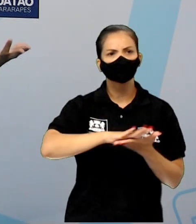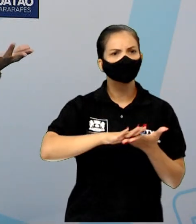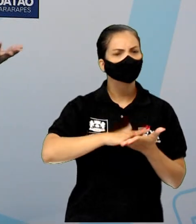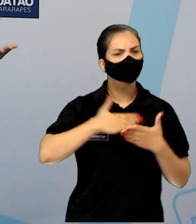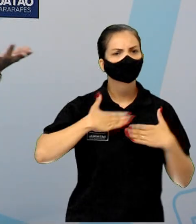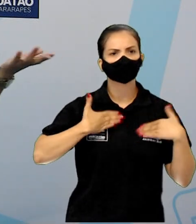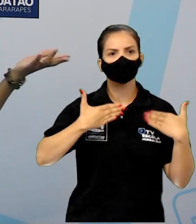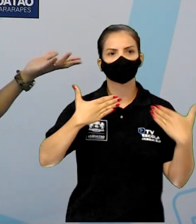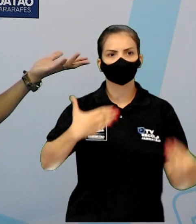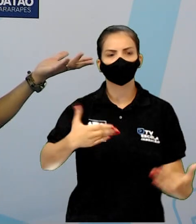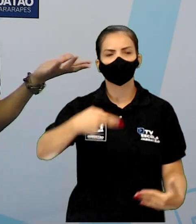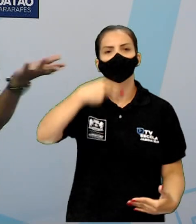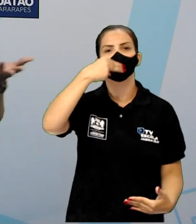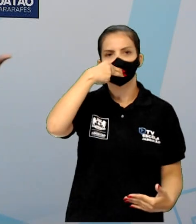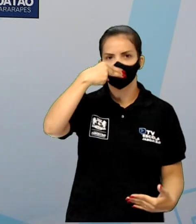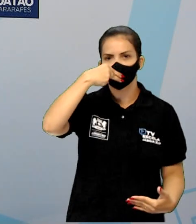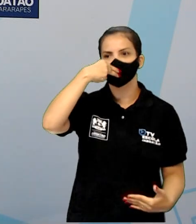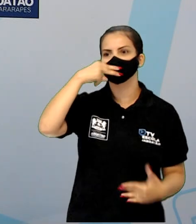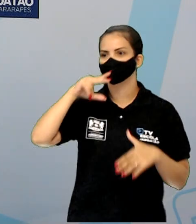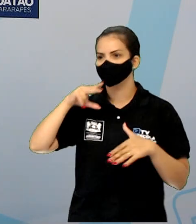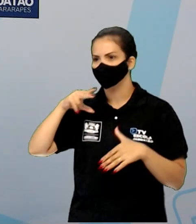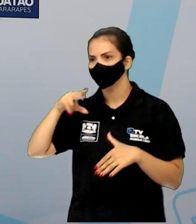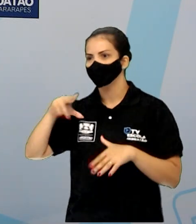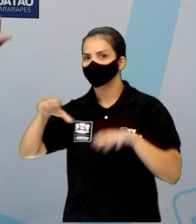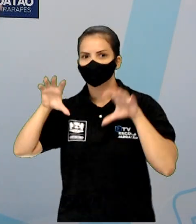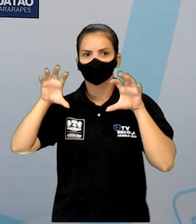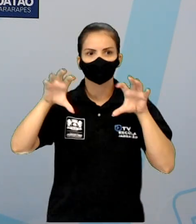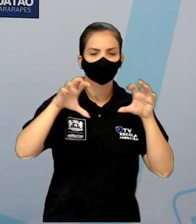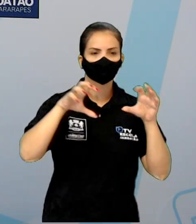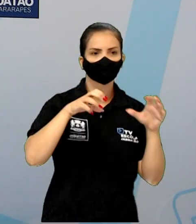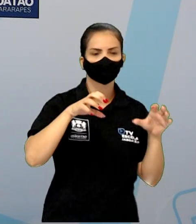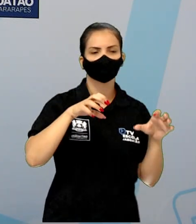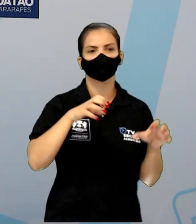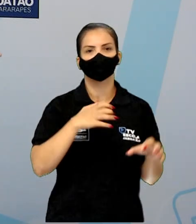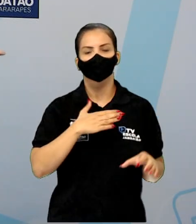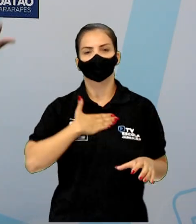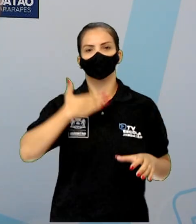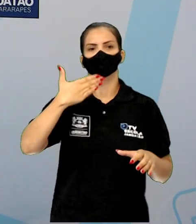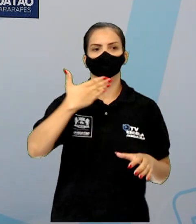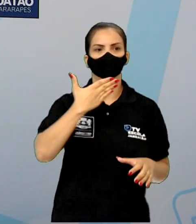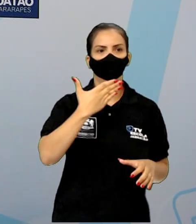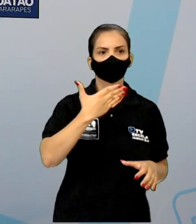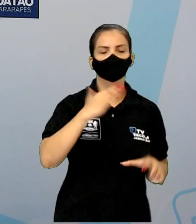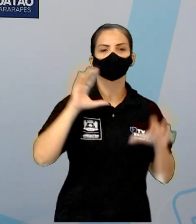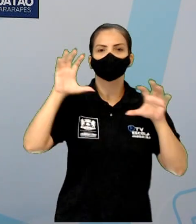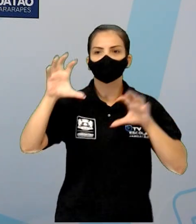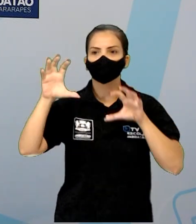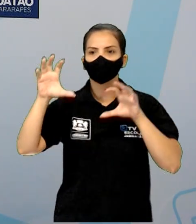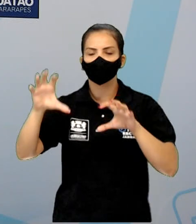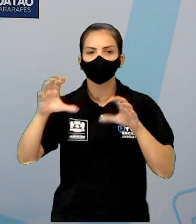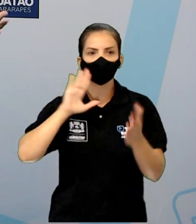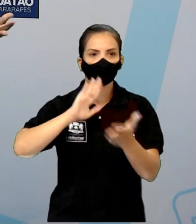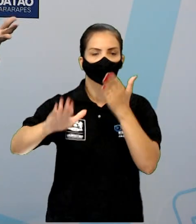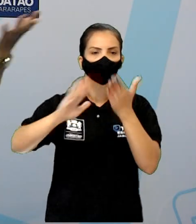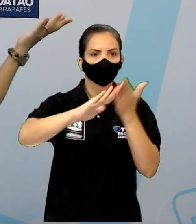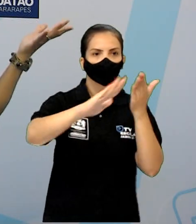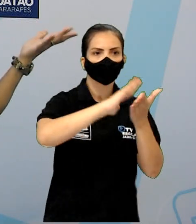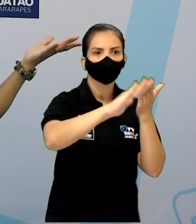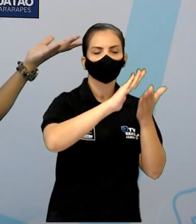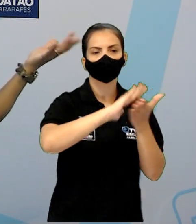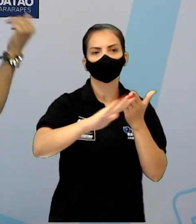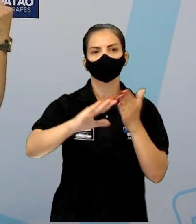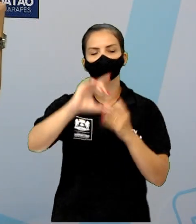foi assustadora Botou todos os monstros para correr Você vai transformar essa tirinha